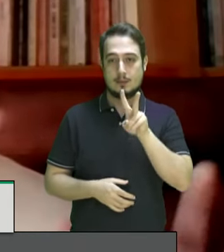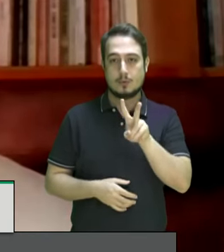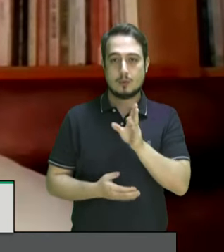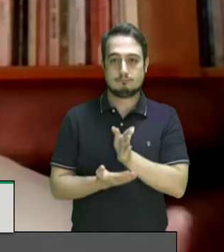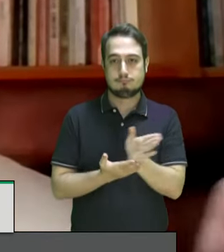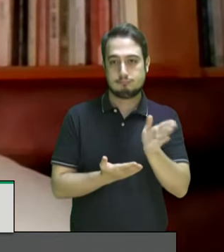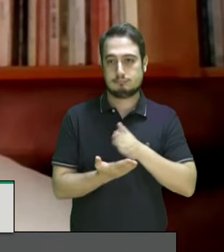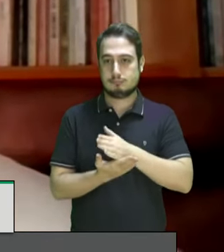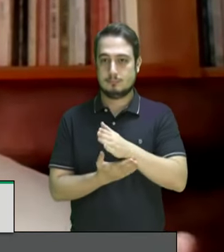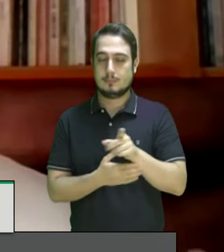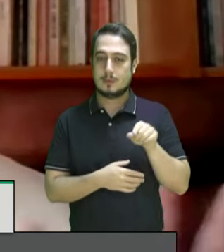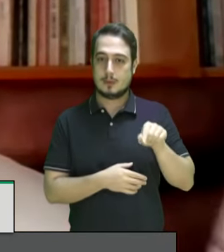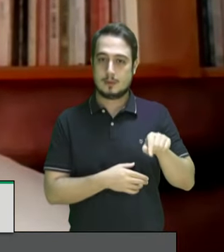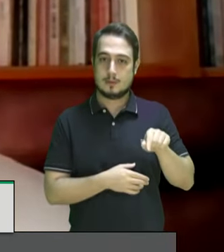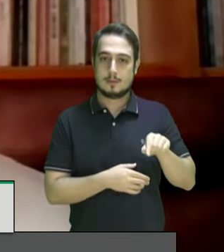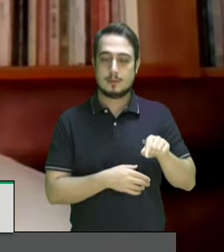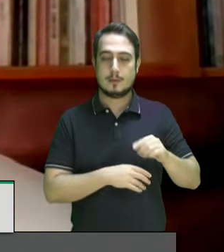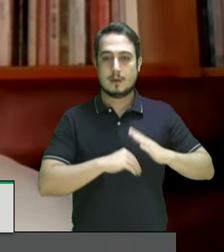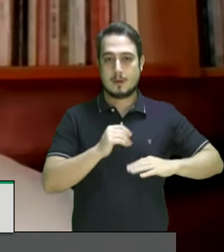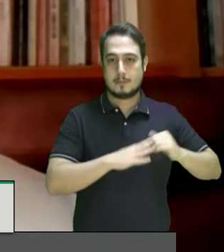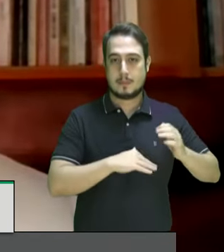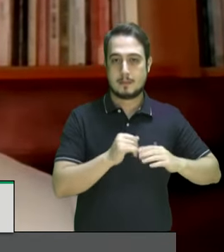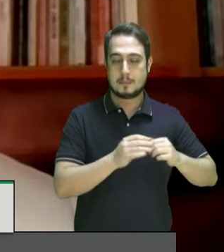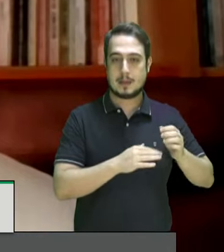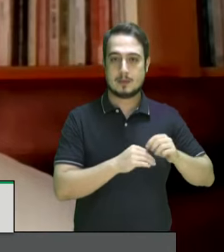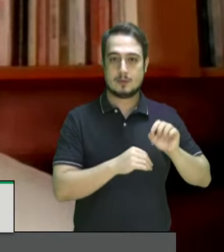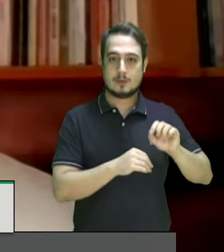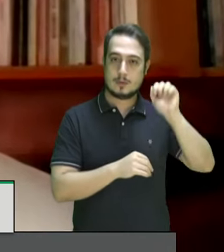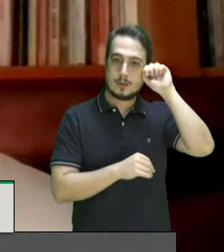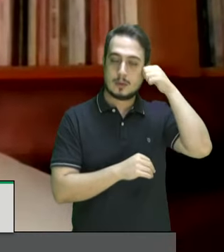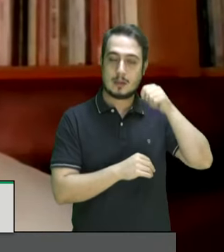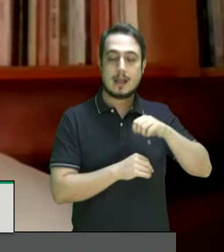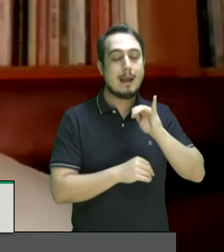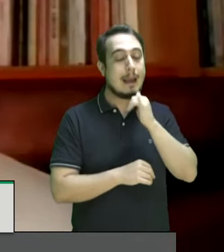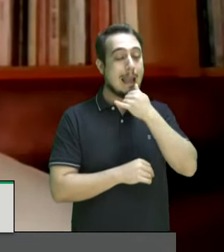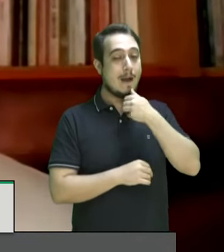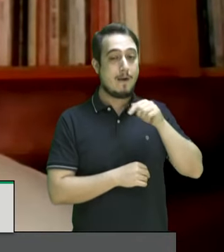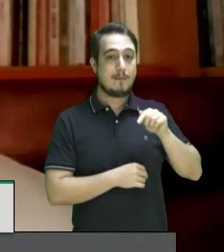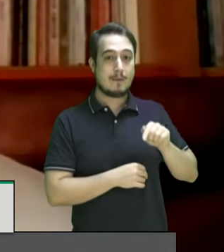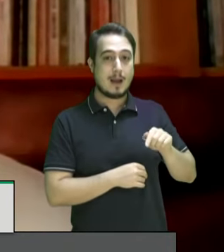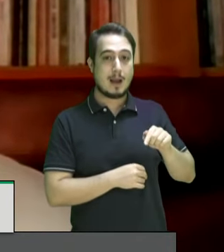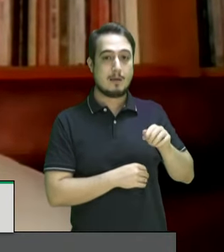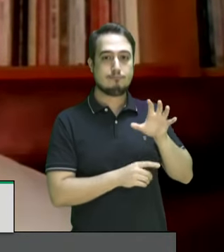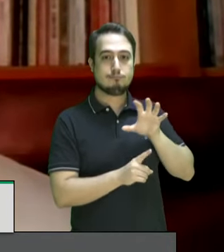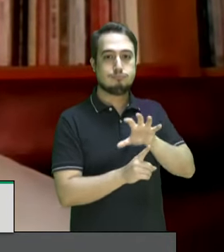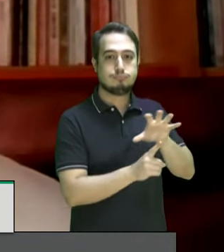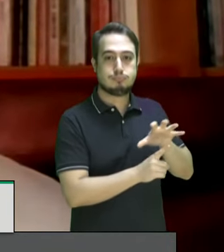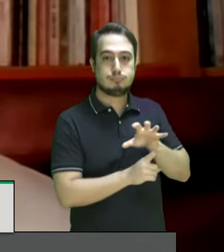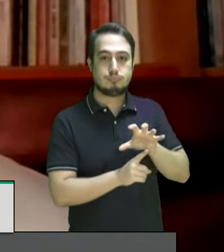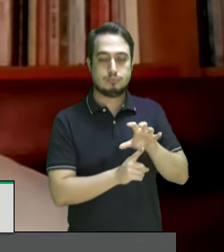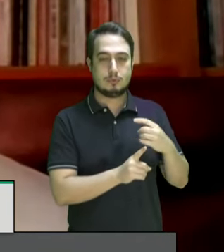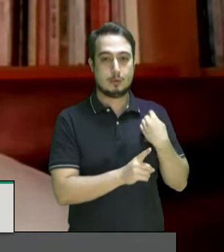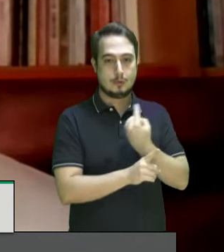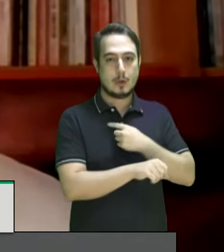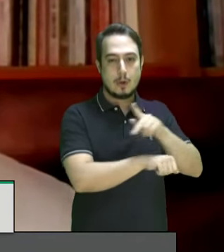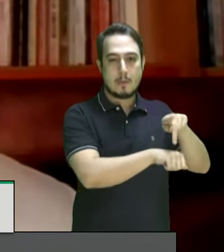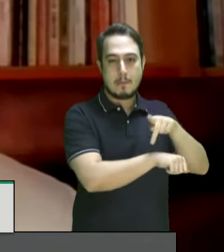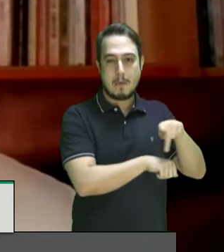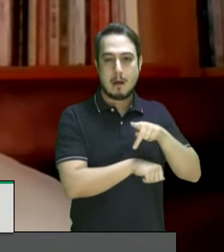um lado, que concerne a prática do perfilamento racial que infelizmente afecta a muitos de nossos países